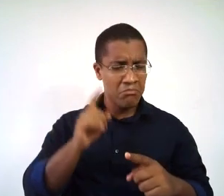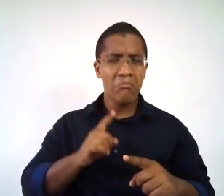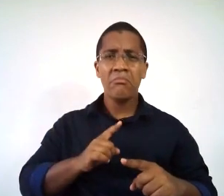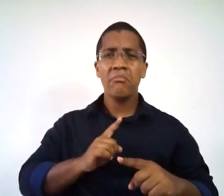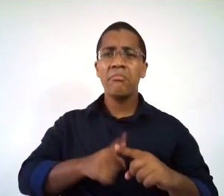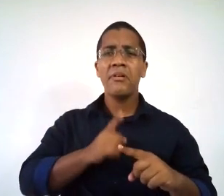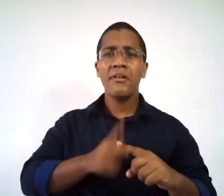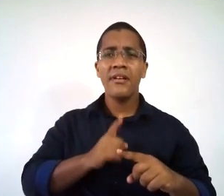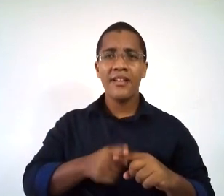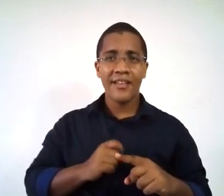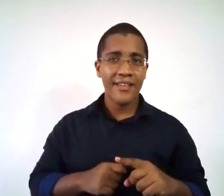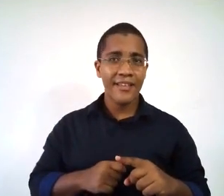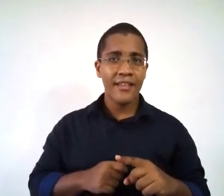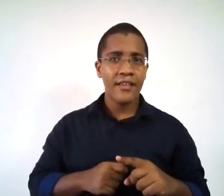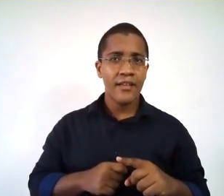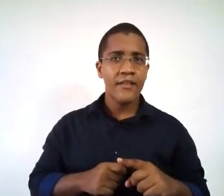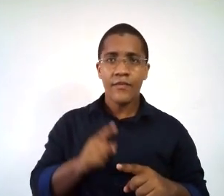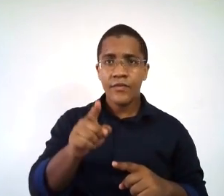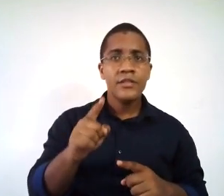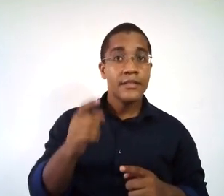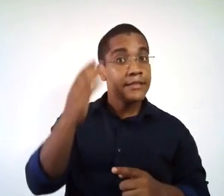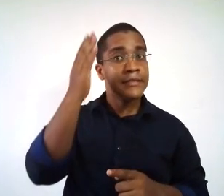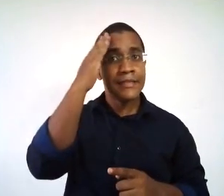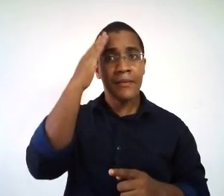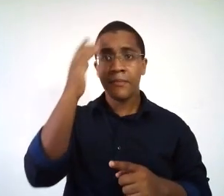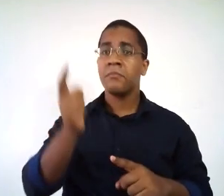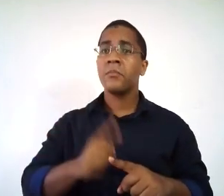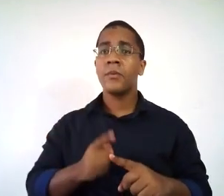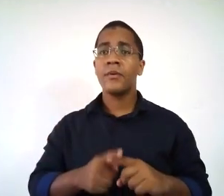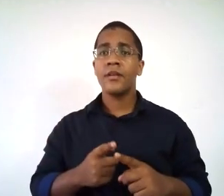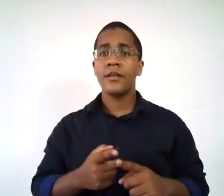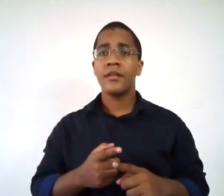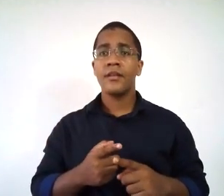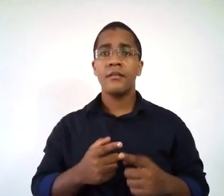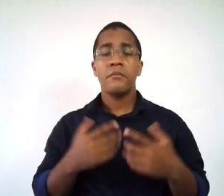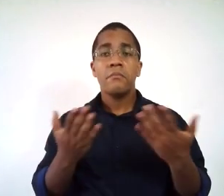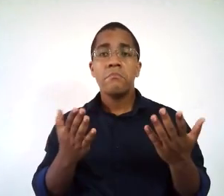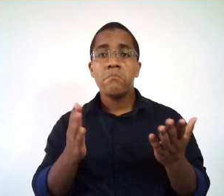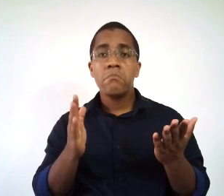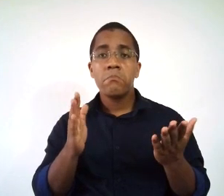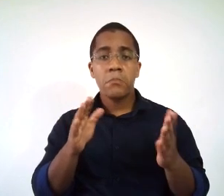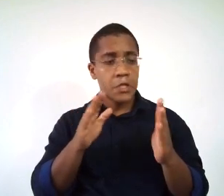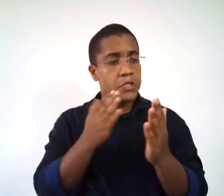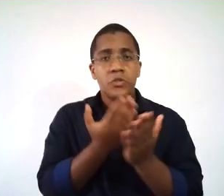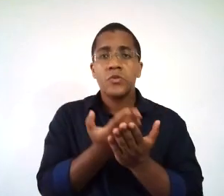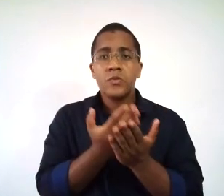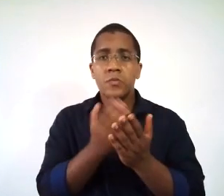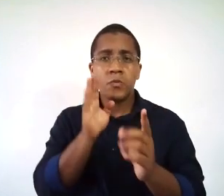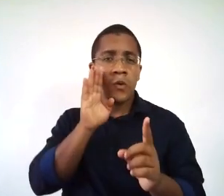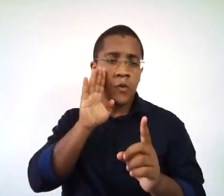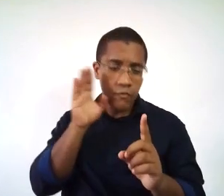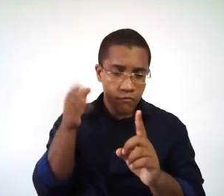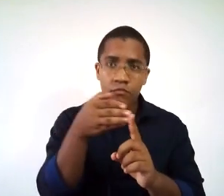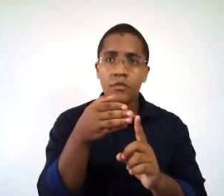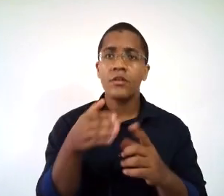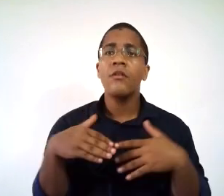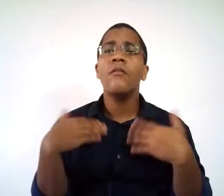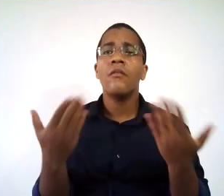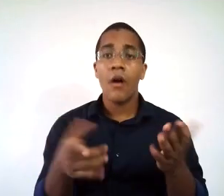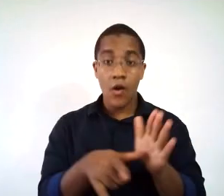queremos saber? Essa seria a nossa problemática. Então, por que você quer saber esse